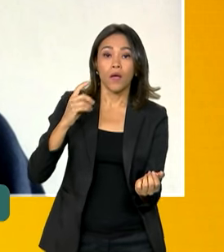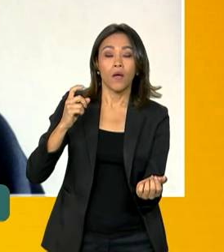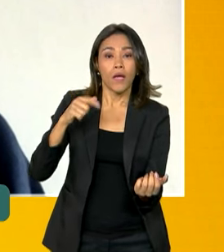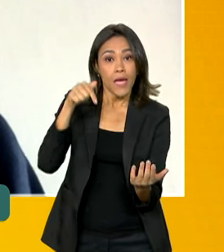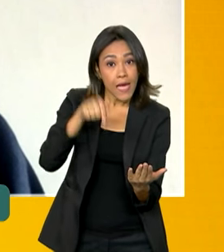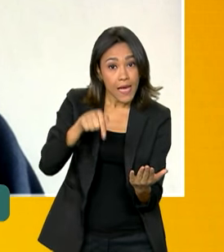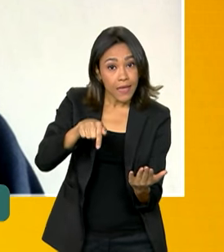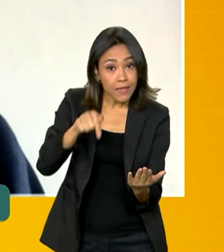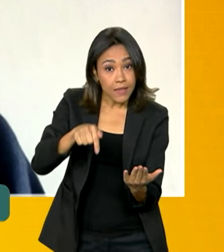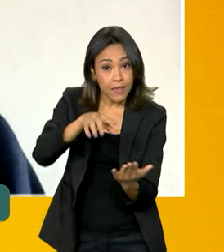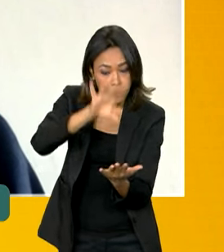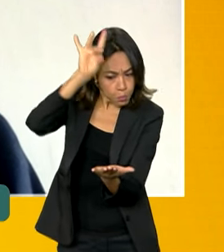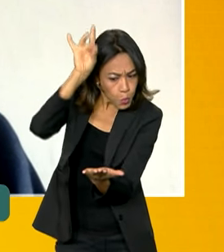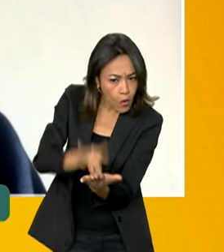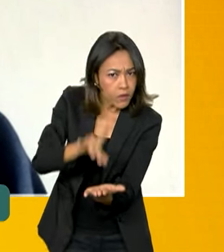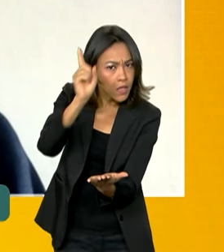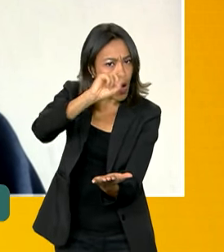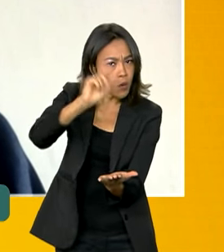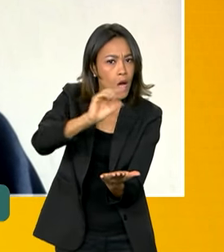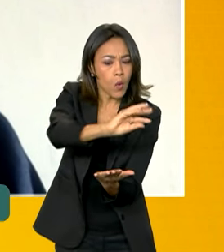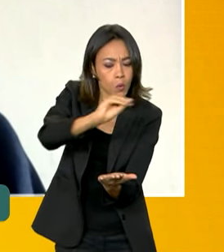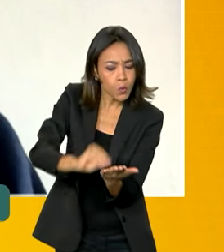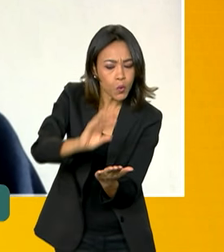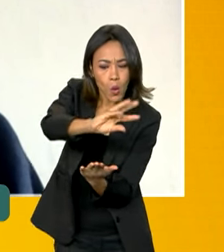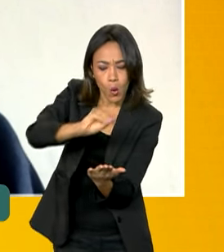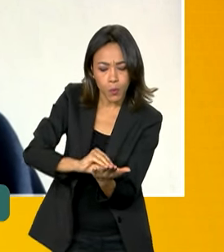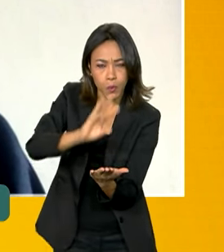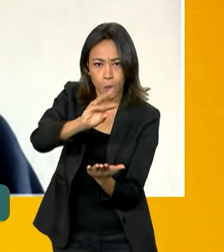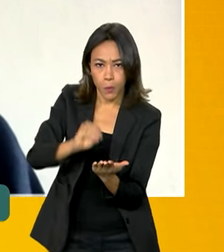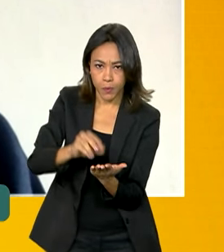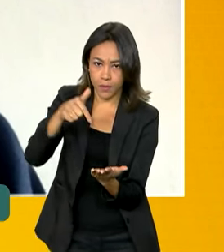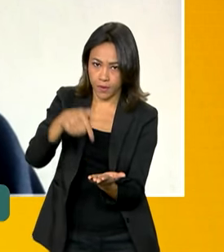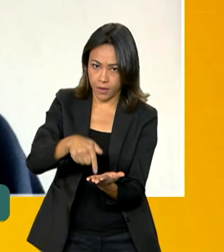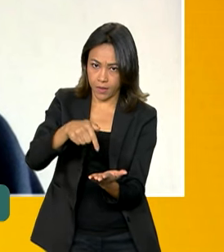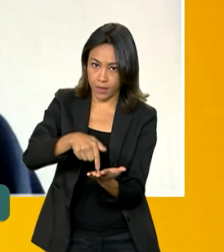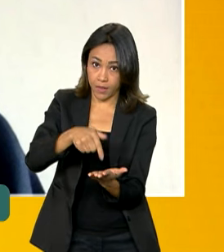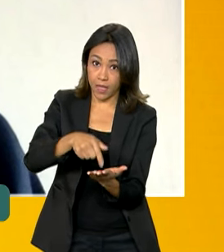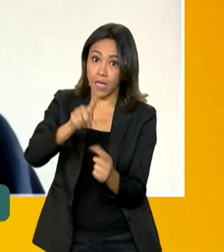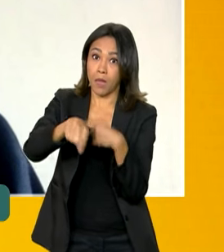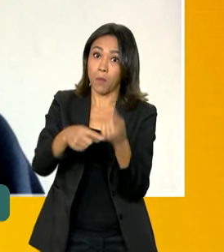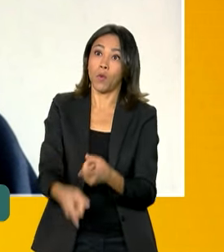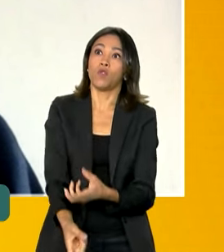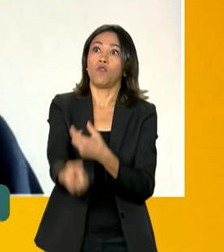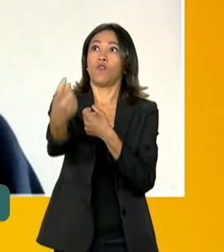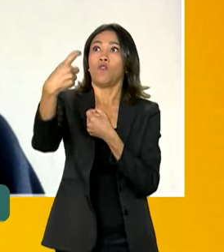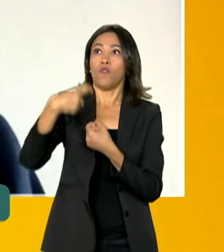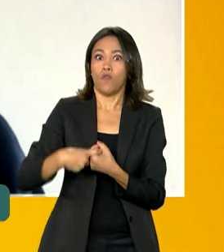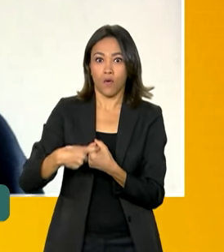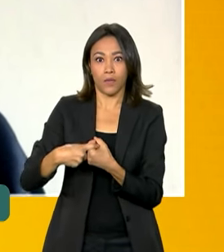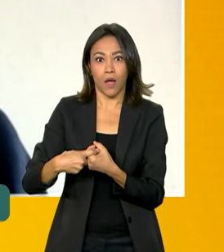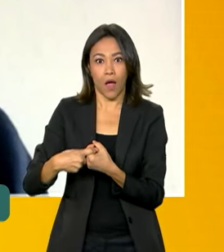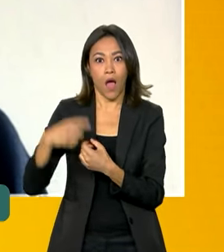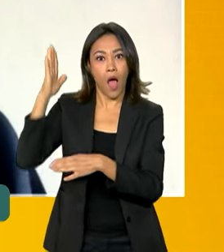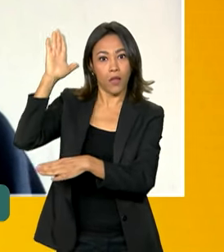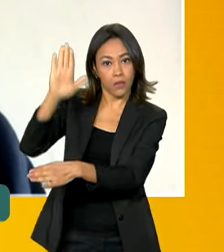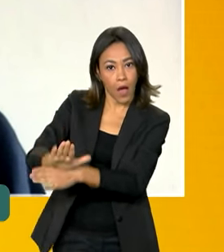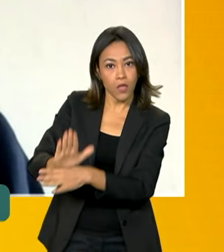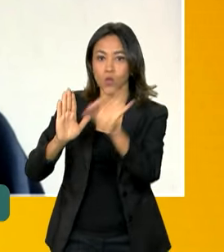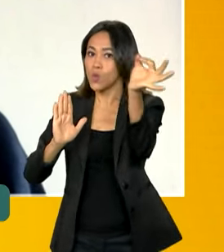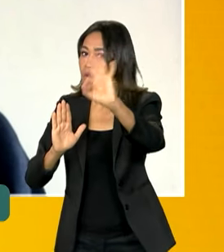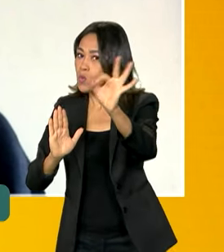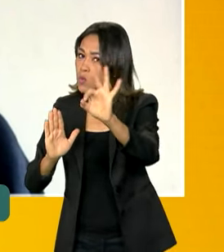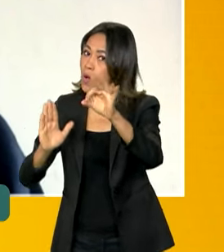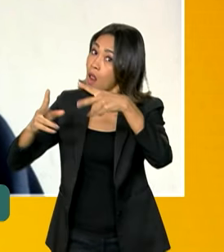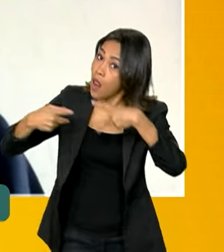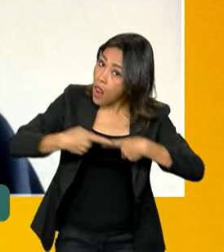esse rascunho que ele vai preencher de manhã, ele não vai poder adentrar de volta ao local de prova portando ele em mãos. Ele pode guardar,